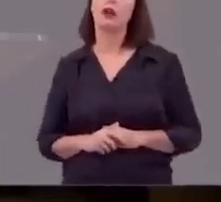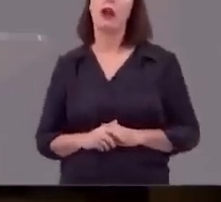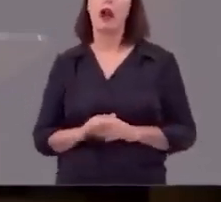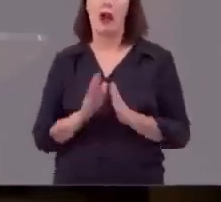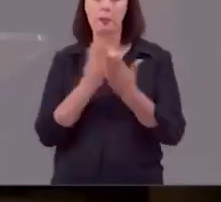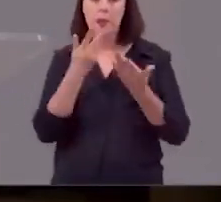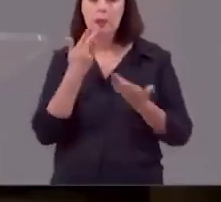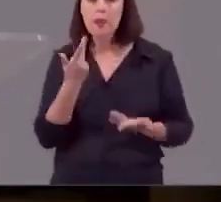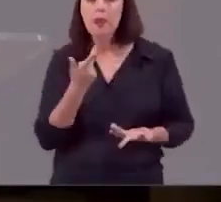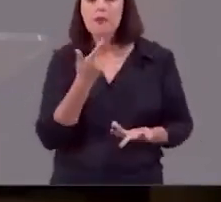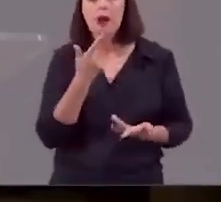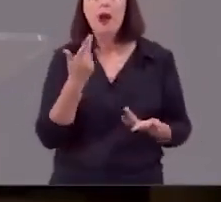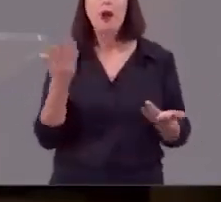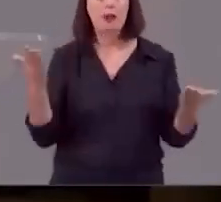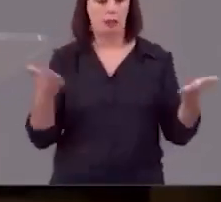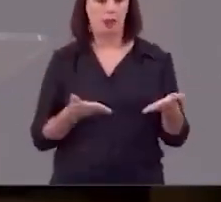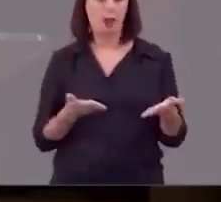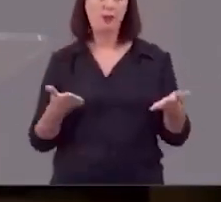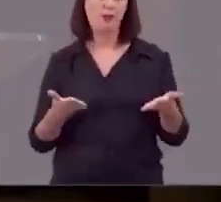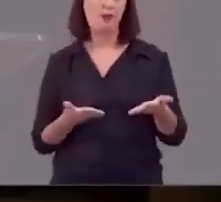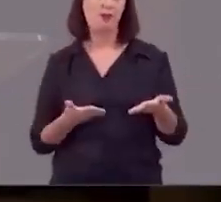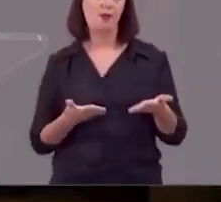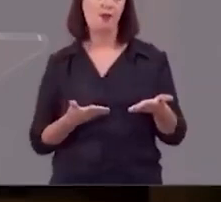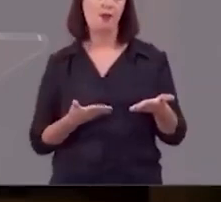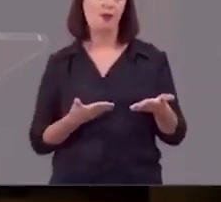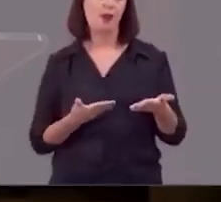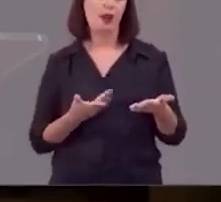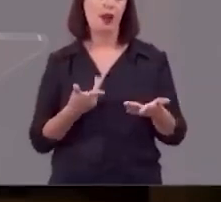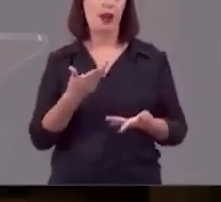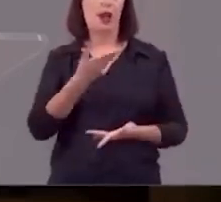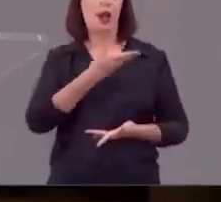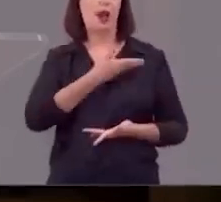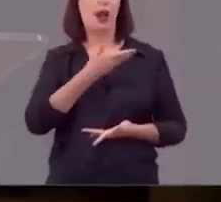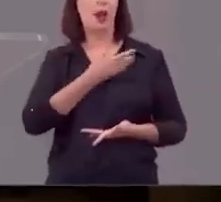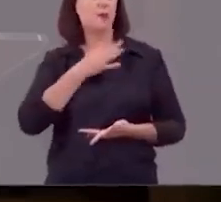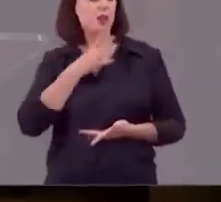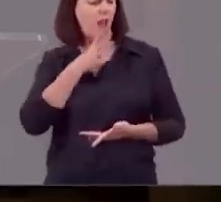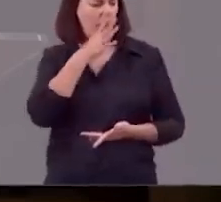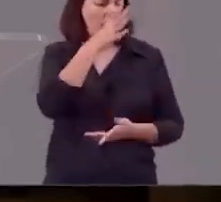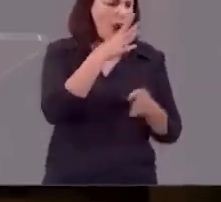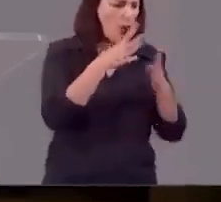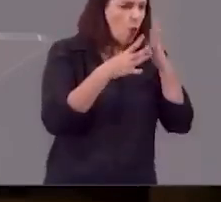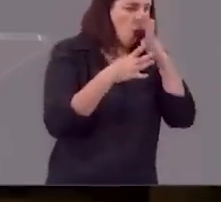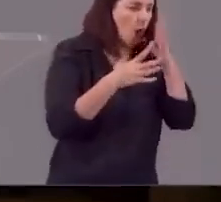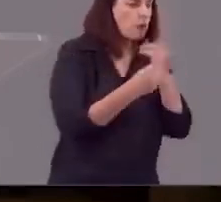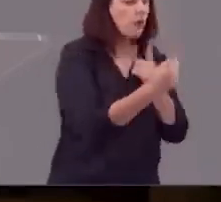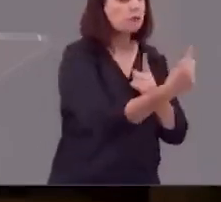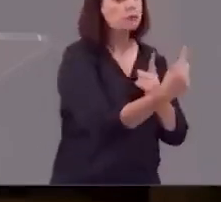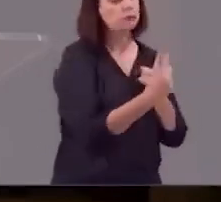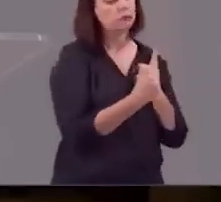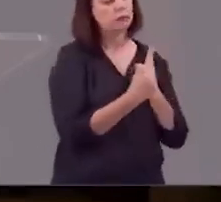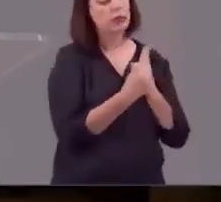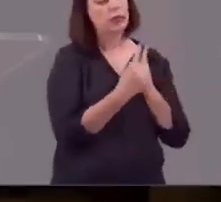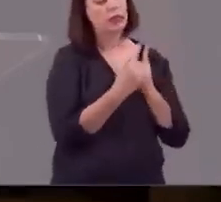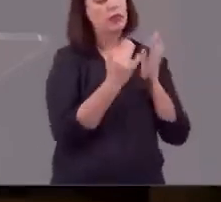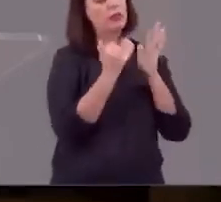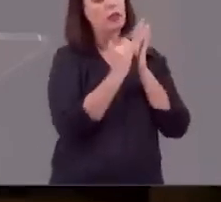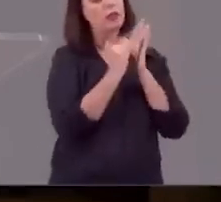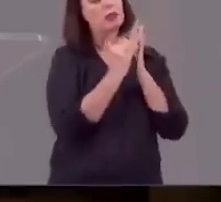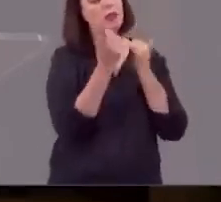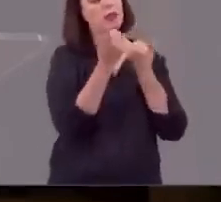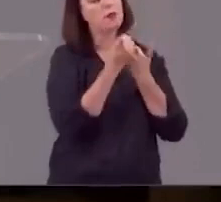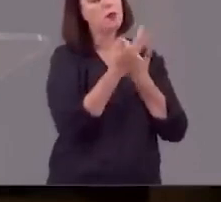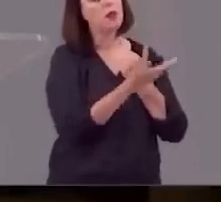diz a Bíblia que agora os seus amigos que o acusaram tem que vir a ele para Jó interceder por